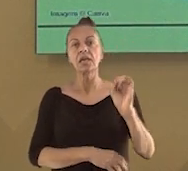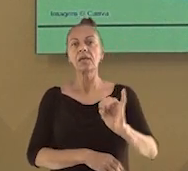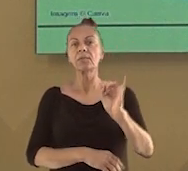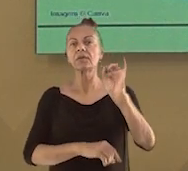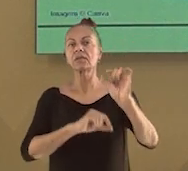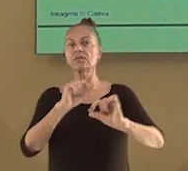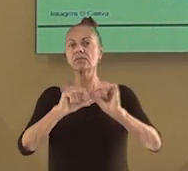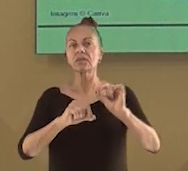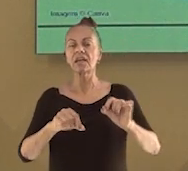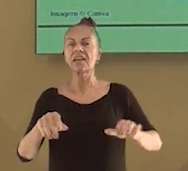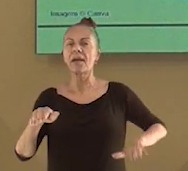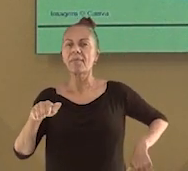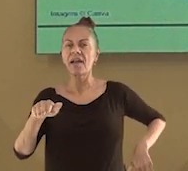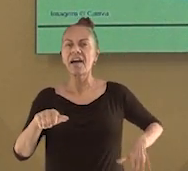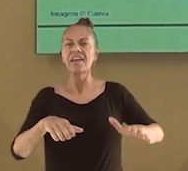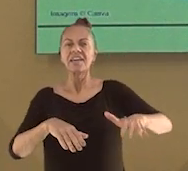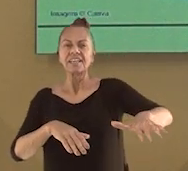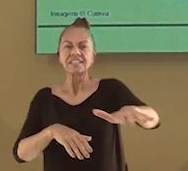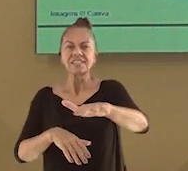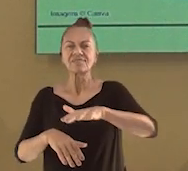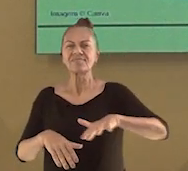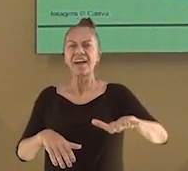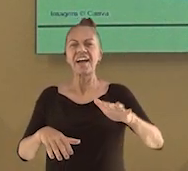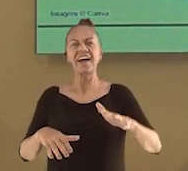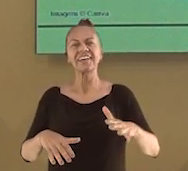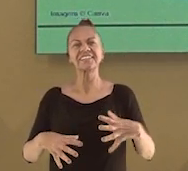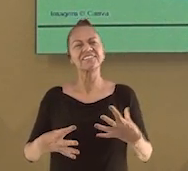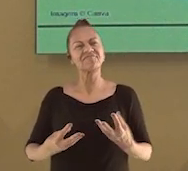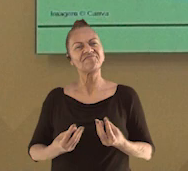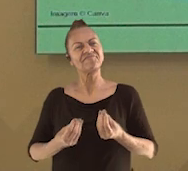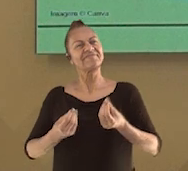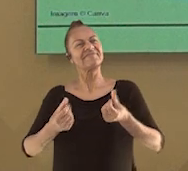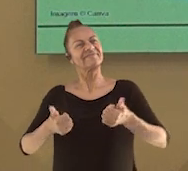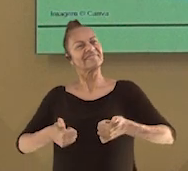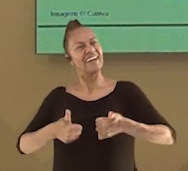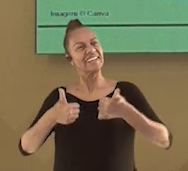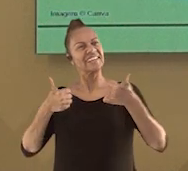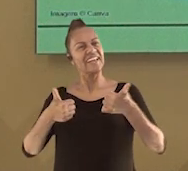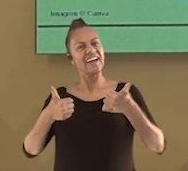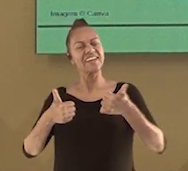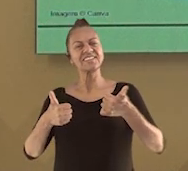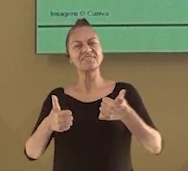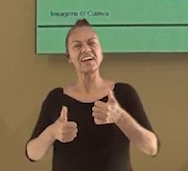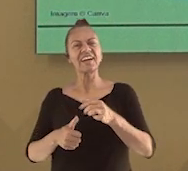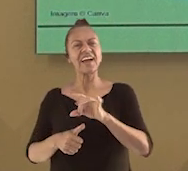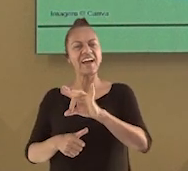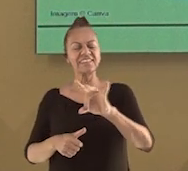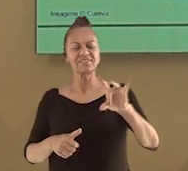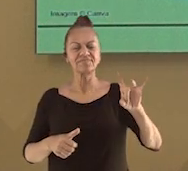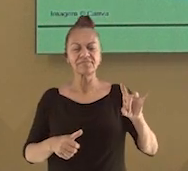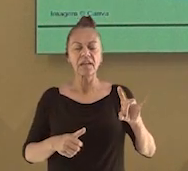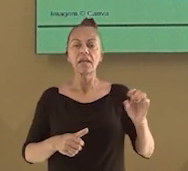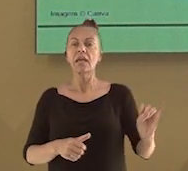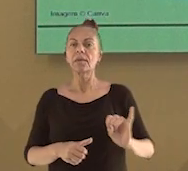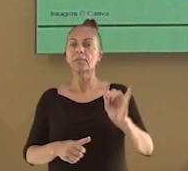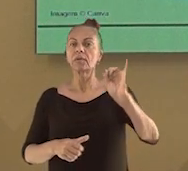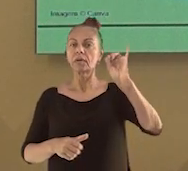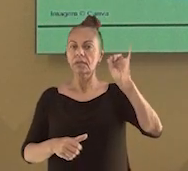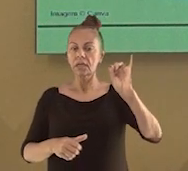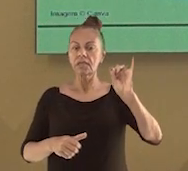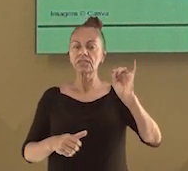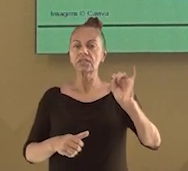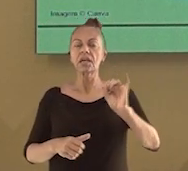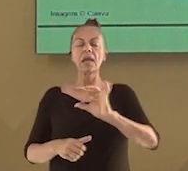importância de cuidar das praias, para que esse espaço de lazer seja sempre agradável para todos. E como